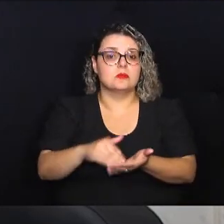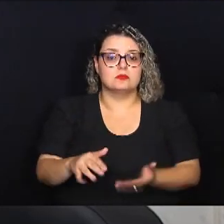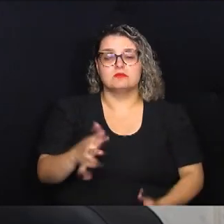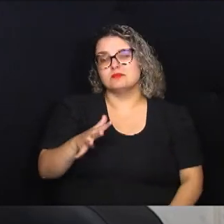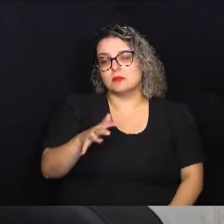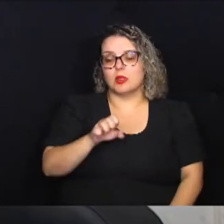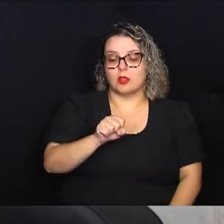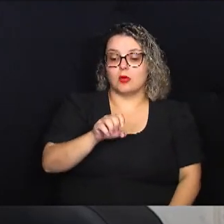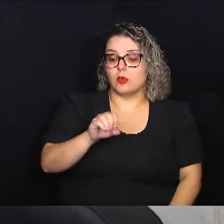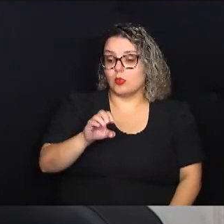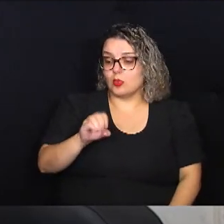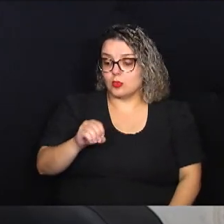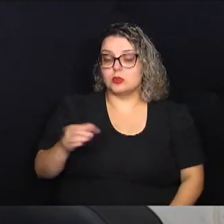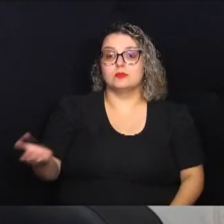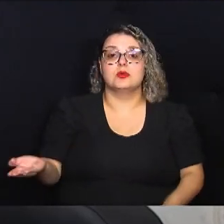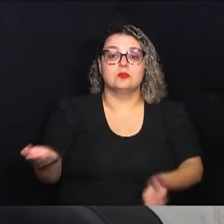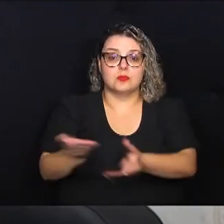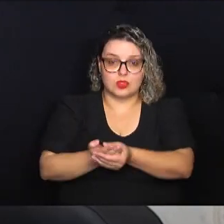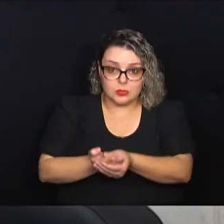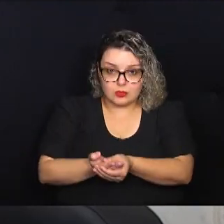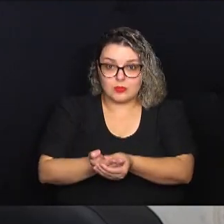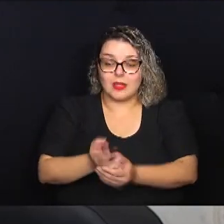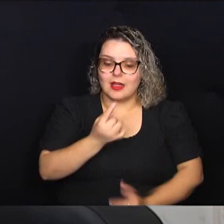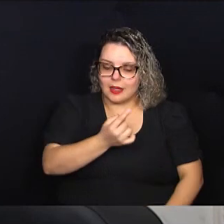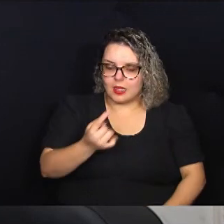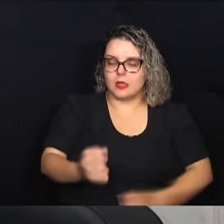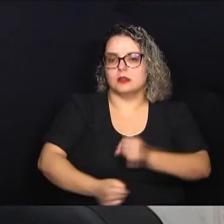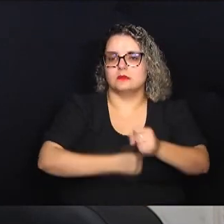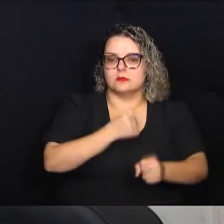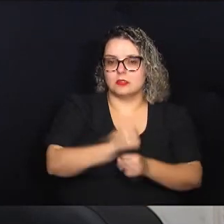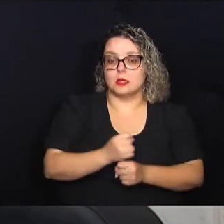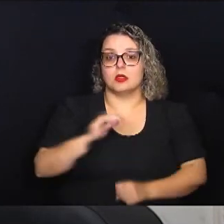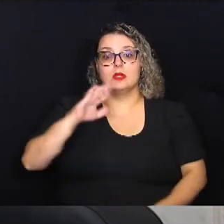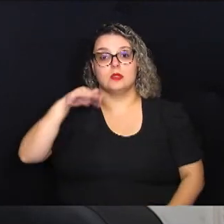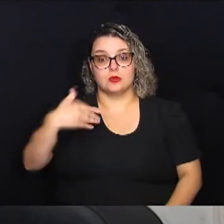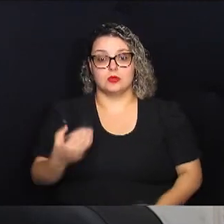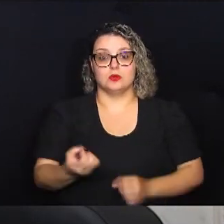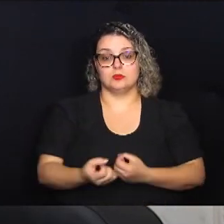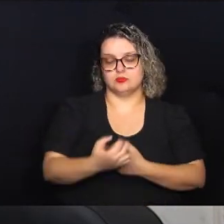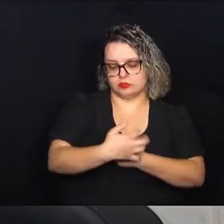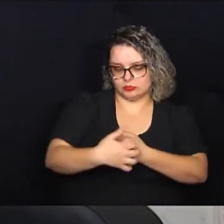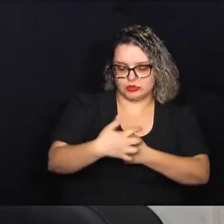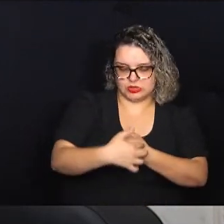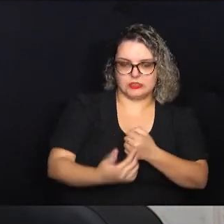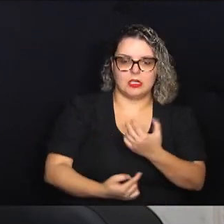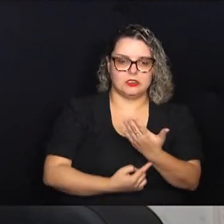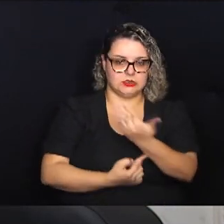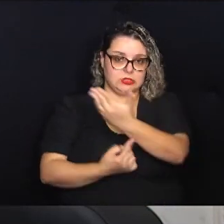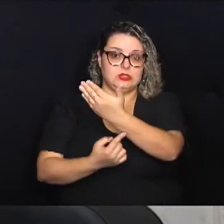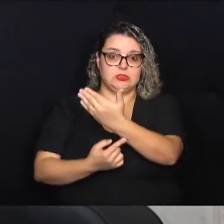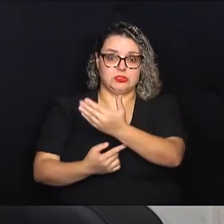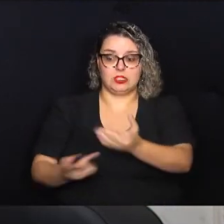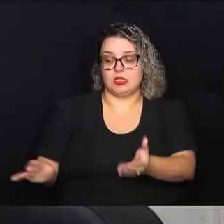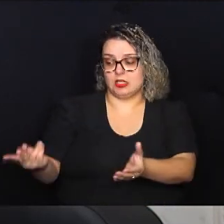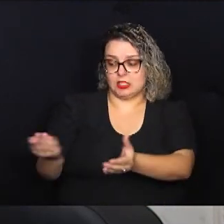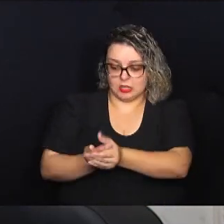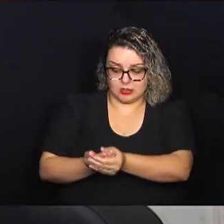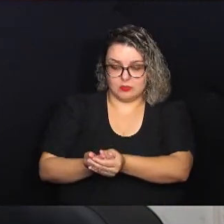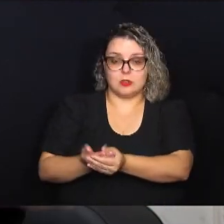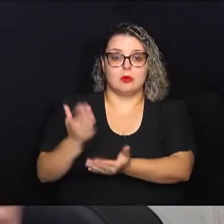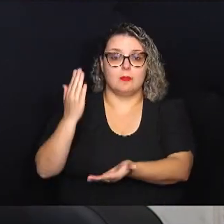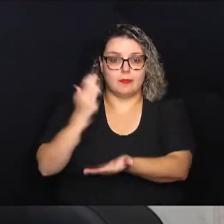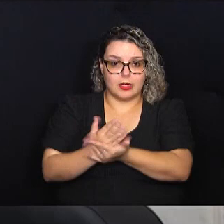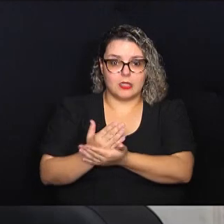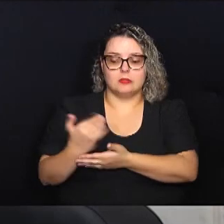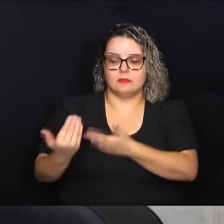800 processos físicos por ano. Então, a partir do momento que a gente informatiza e esses processos, eles deixam de ser tramitados fisicamente